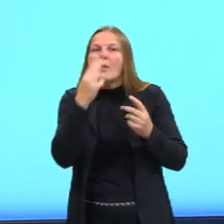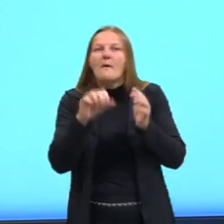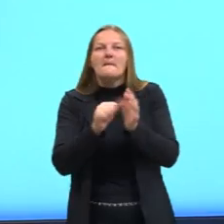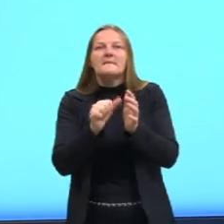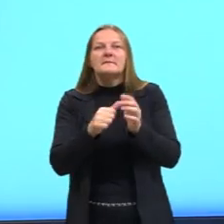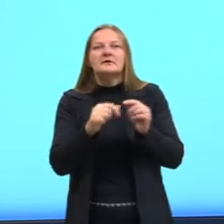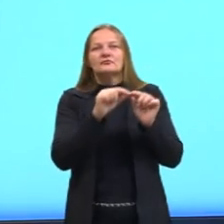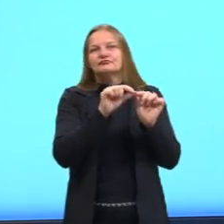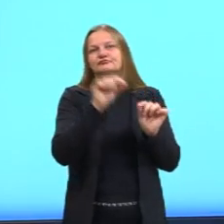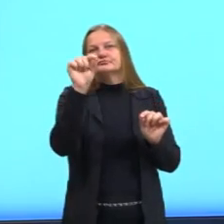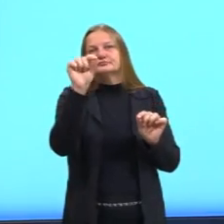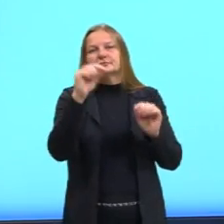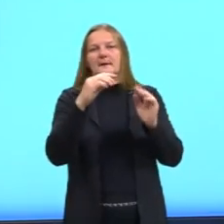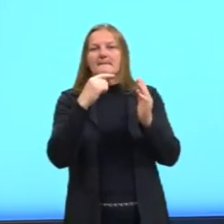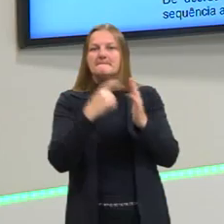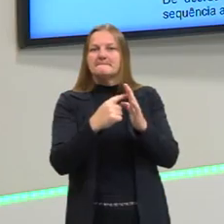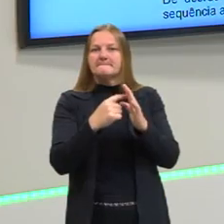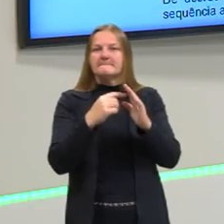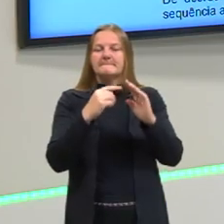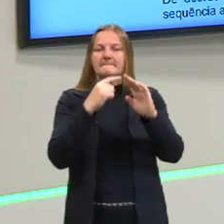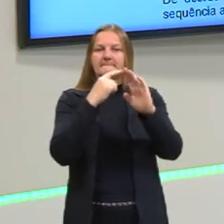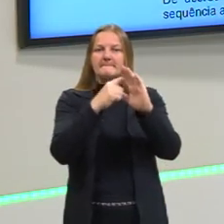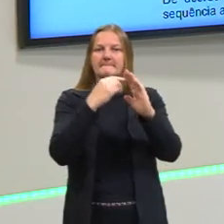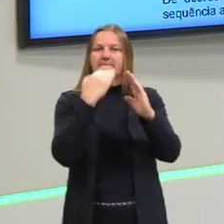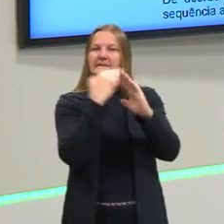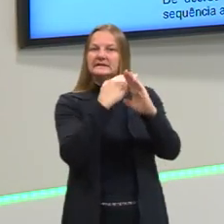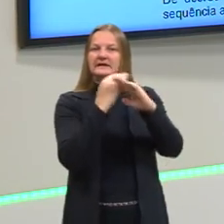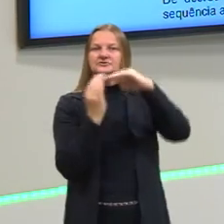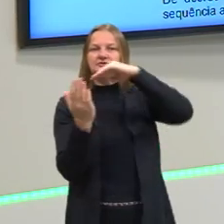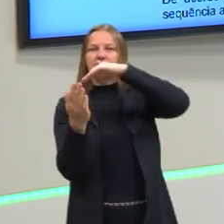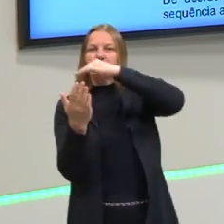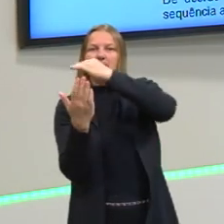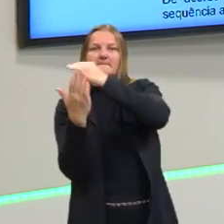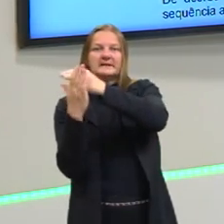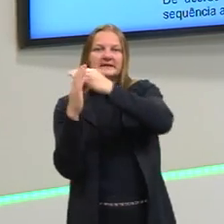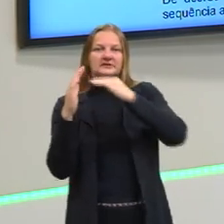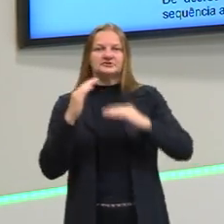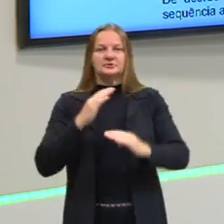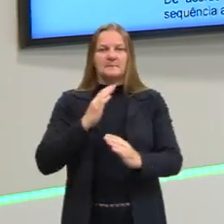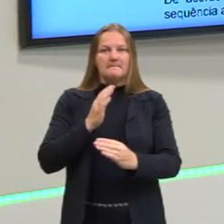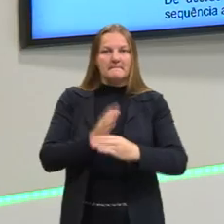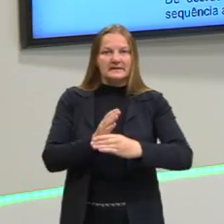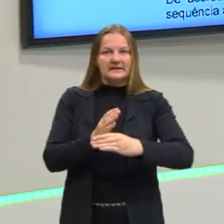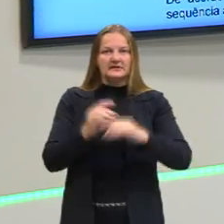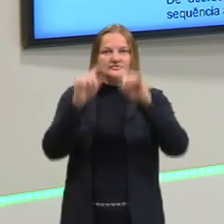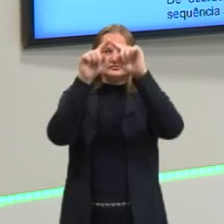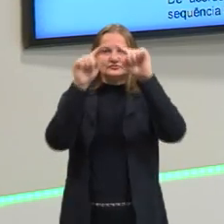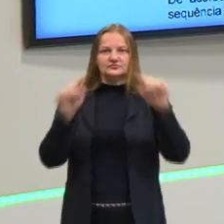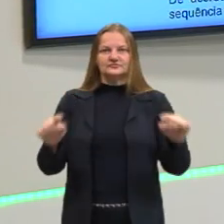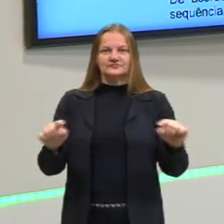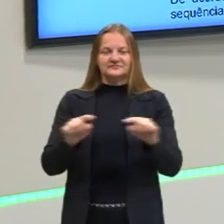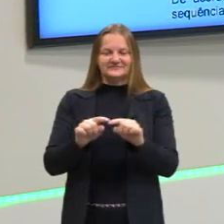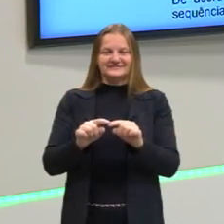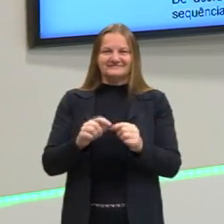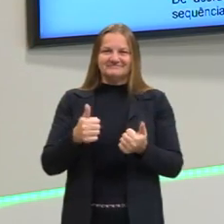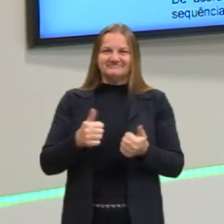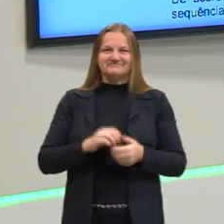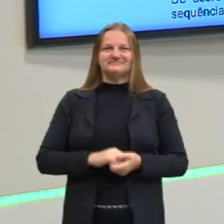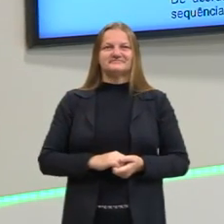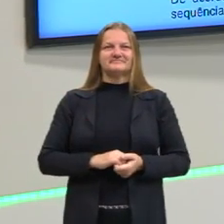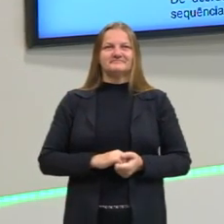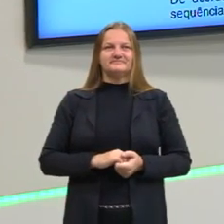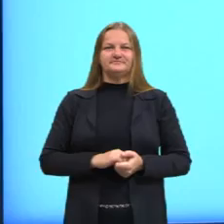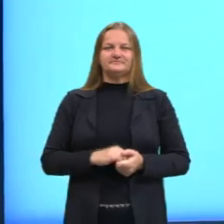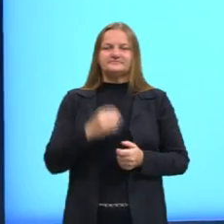Como diz aqui, construiu um triângulo em que cada lado tem a metade do lado do triângulo anterior. Então, o lado desse triângulo da